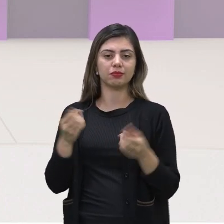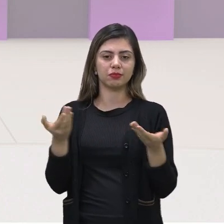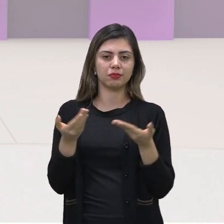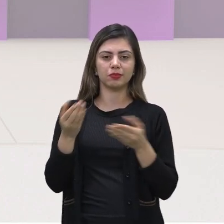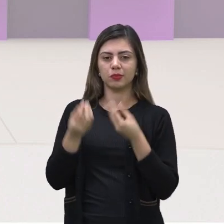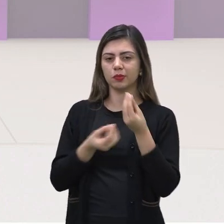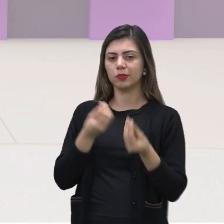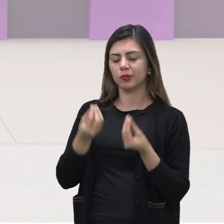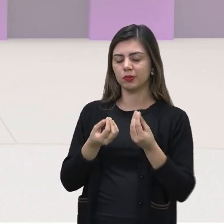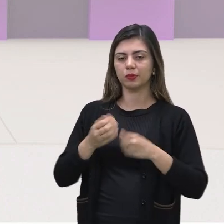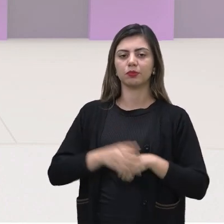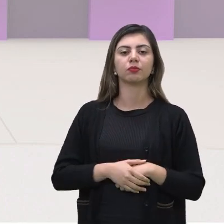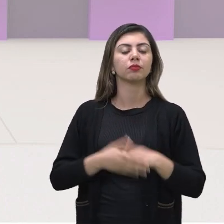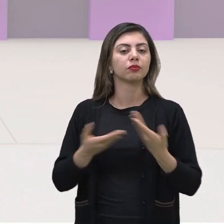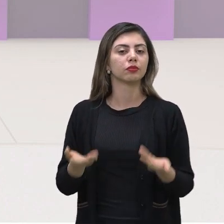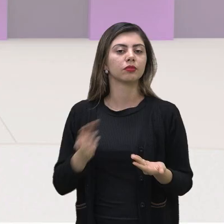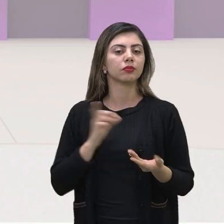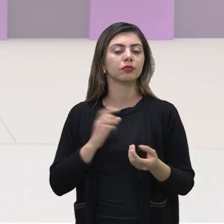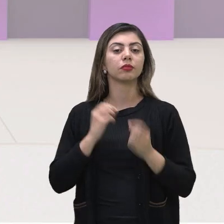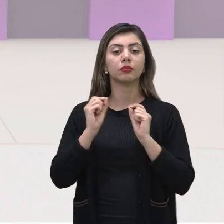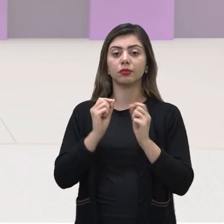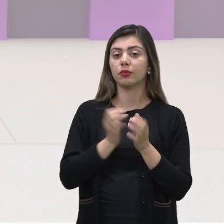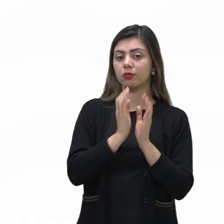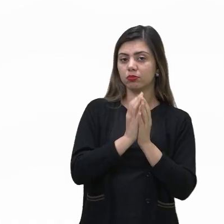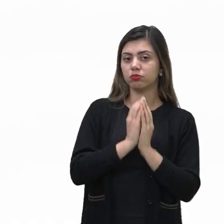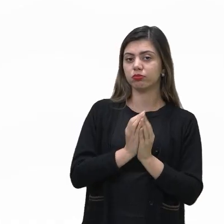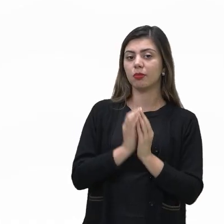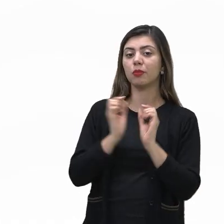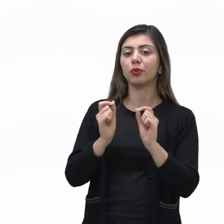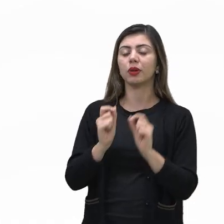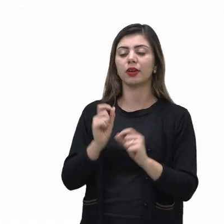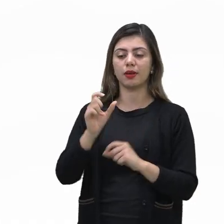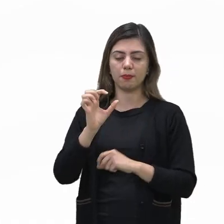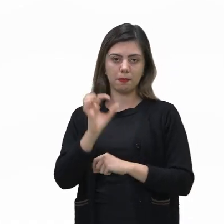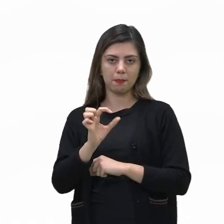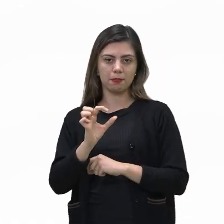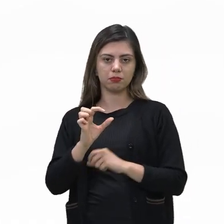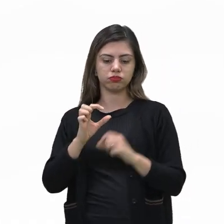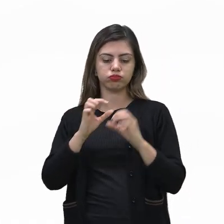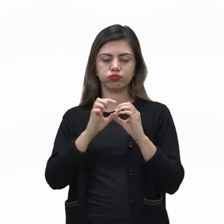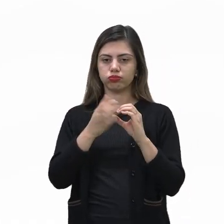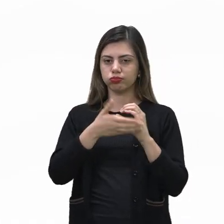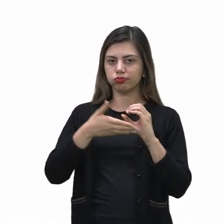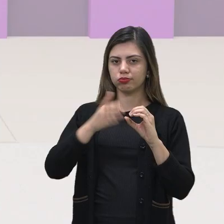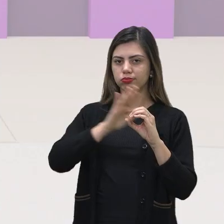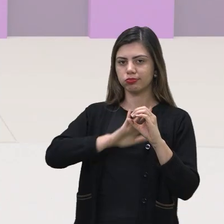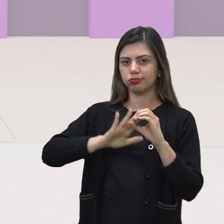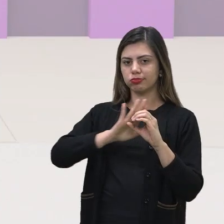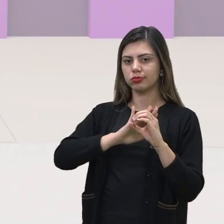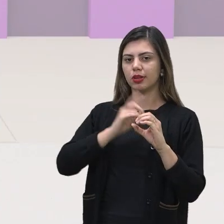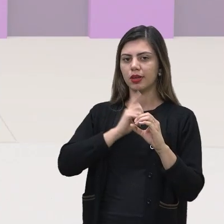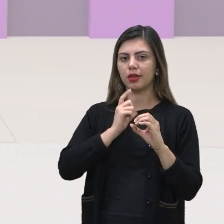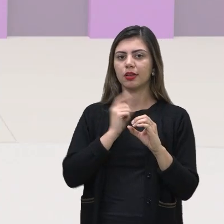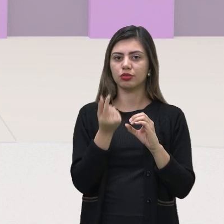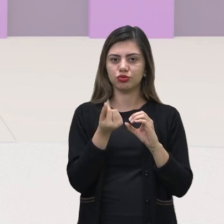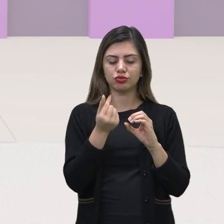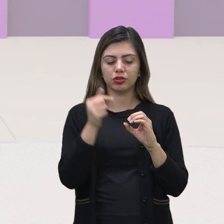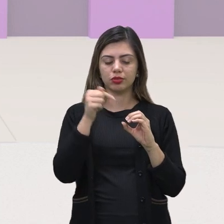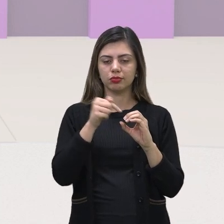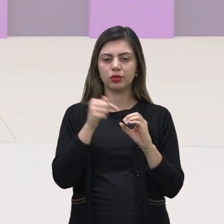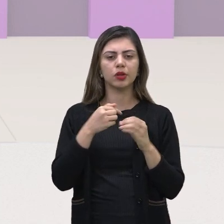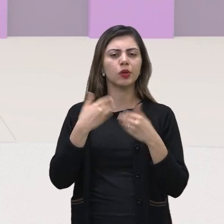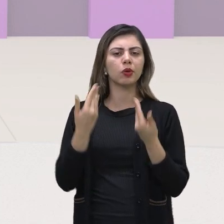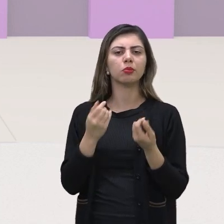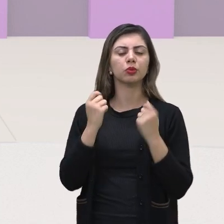que? Ele vai tratar do lançamento de uma moeda Tá bom? Quando a gente lançar uma moeda qual é o espaço